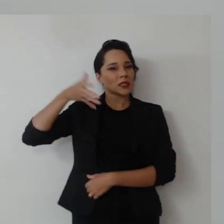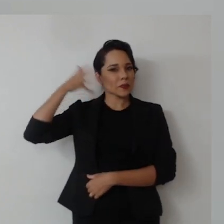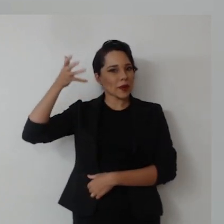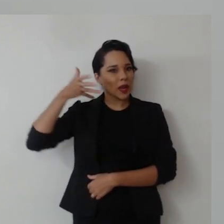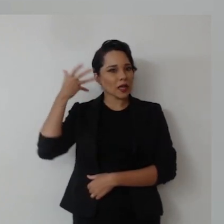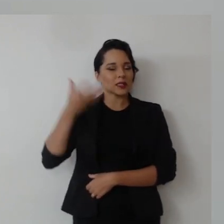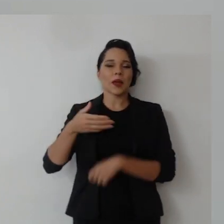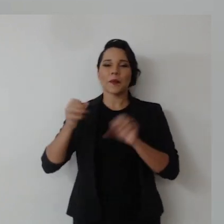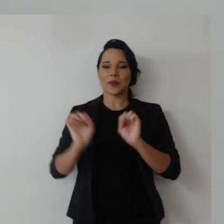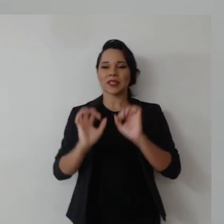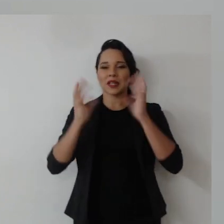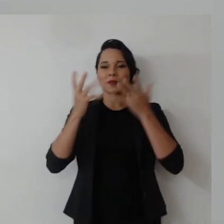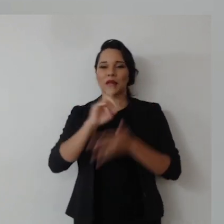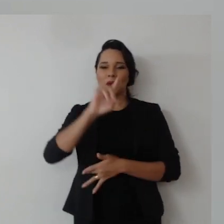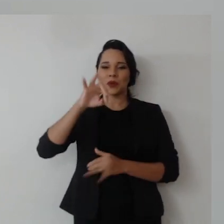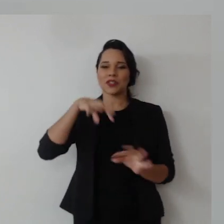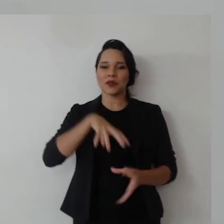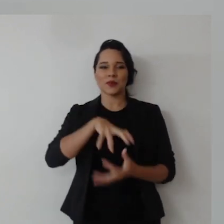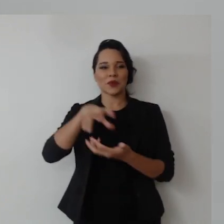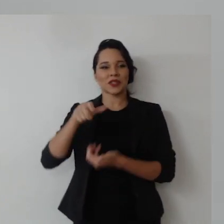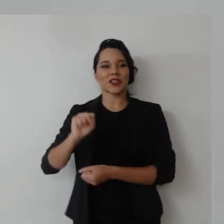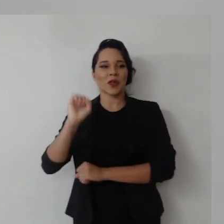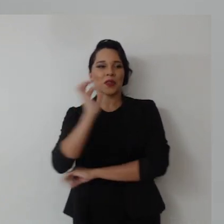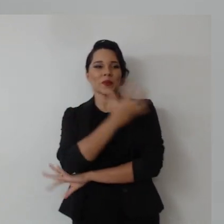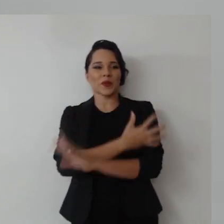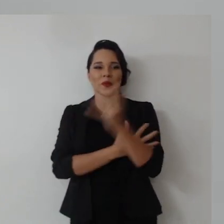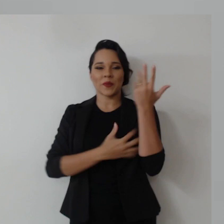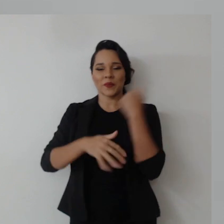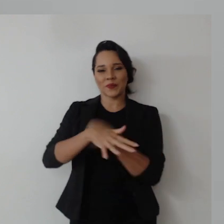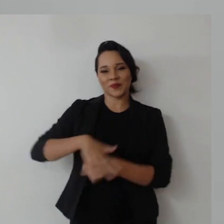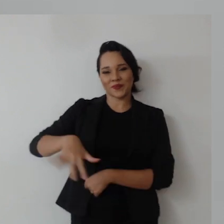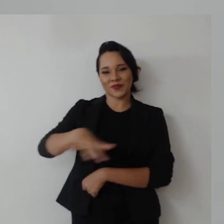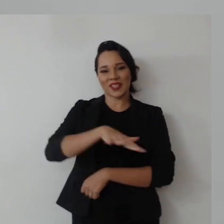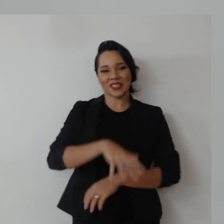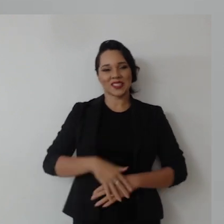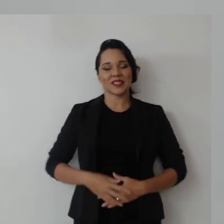palestra para celebrar o Dia Mundial do Meio Ambiente.